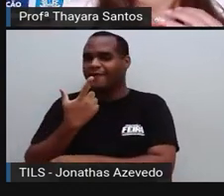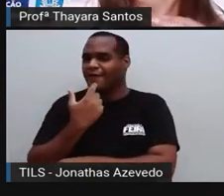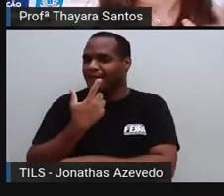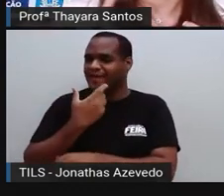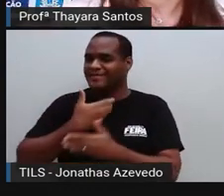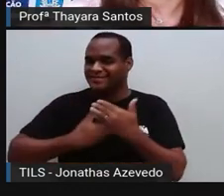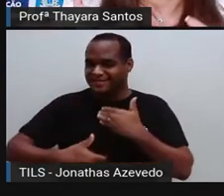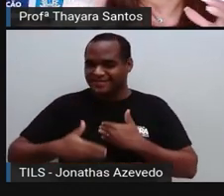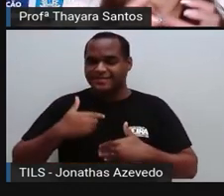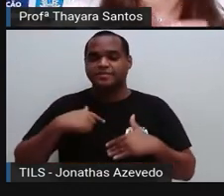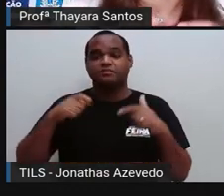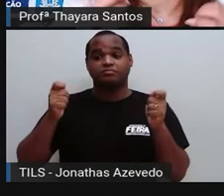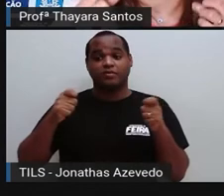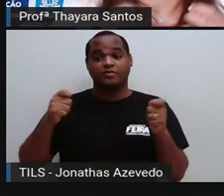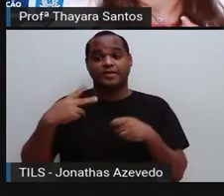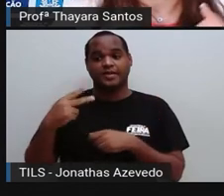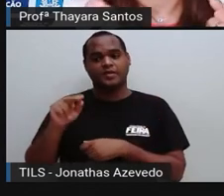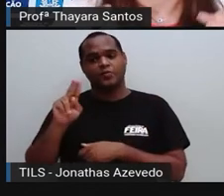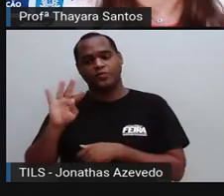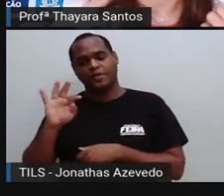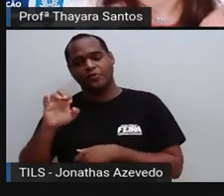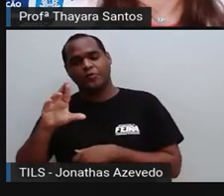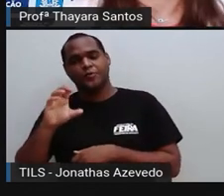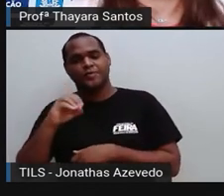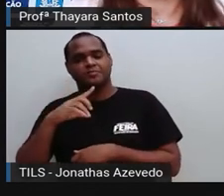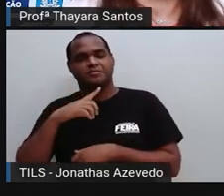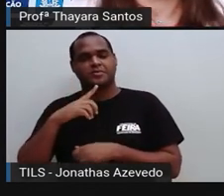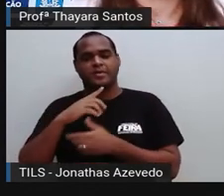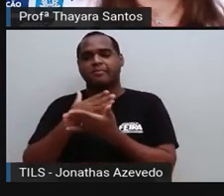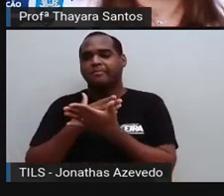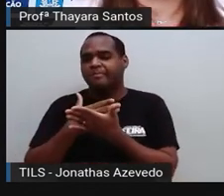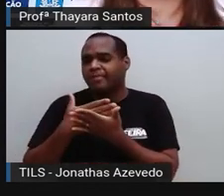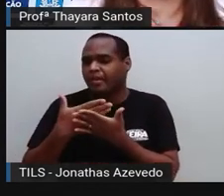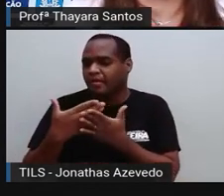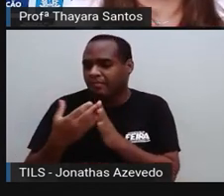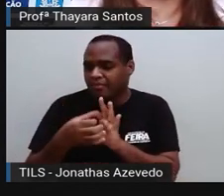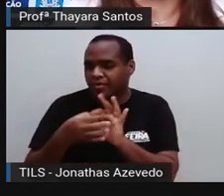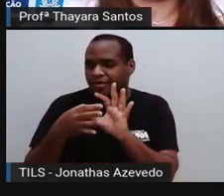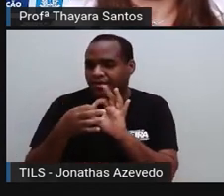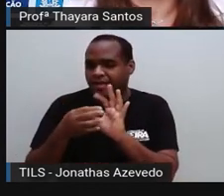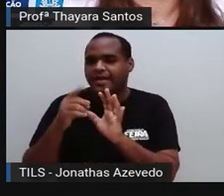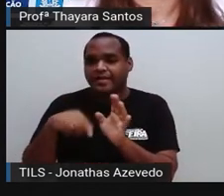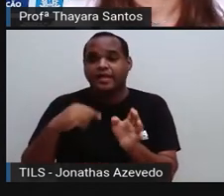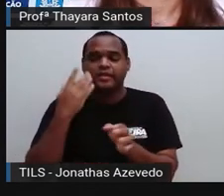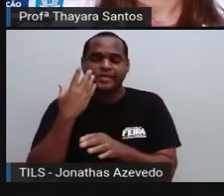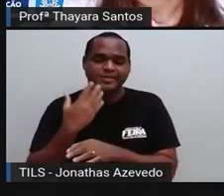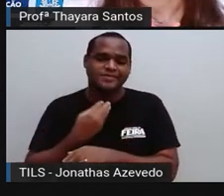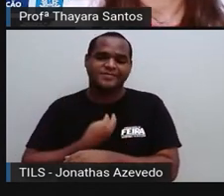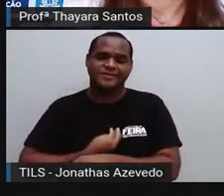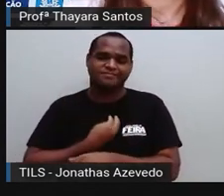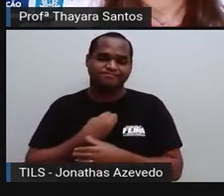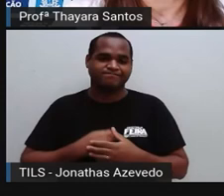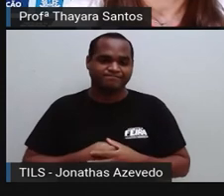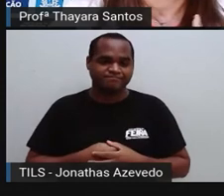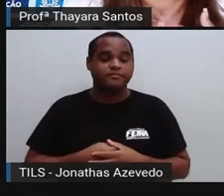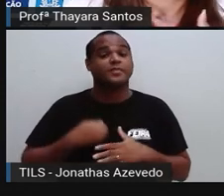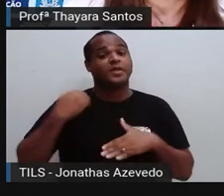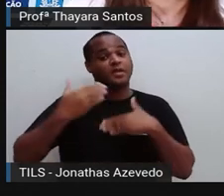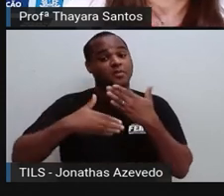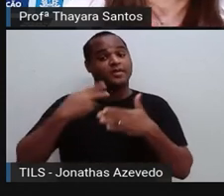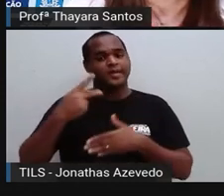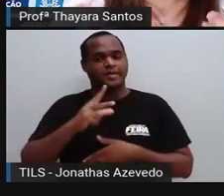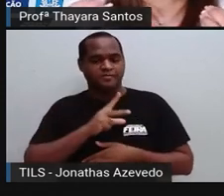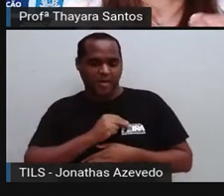e isso faz com que o útero comece a contrair para expulsar aquele bebê que está ali dentro. Depois, quando a mãe está